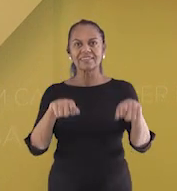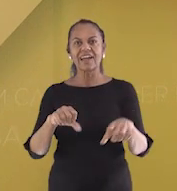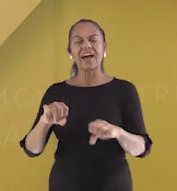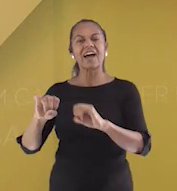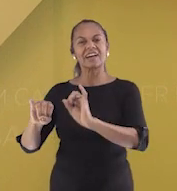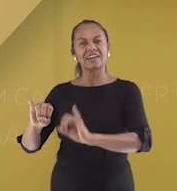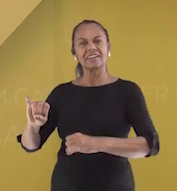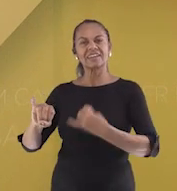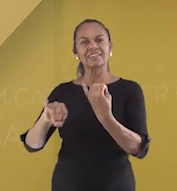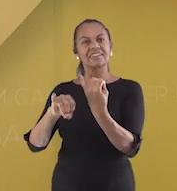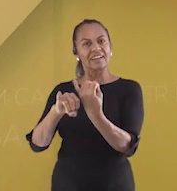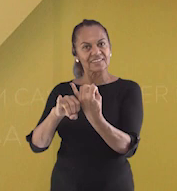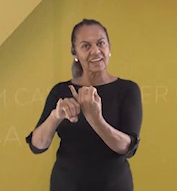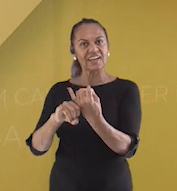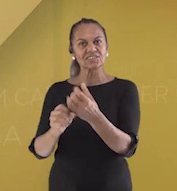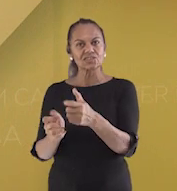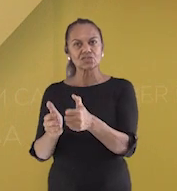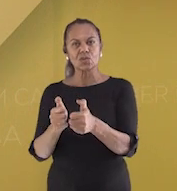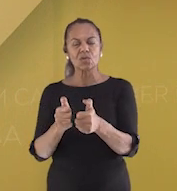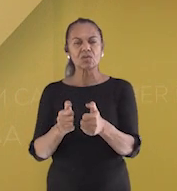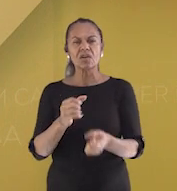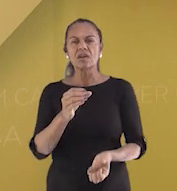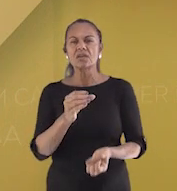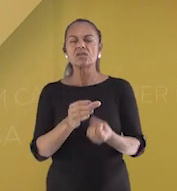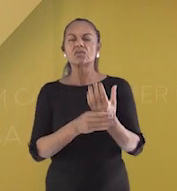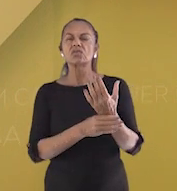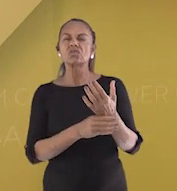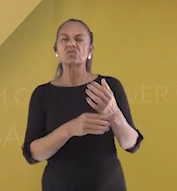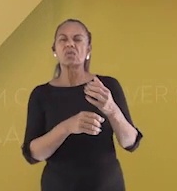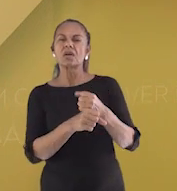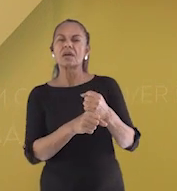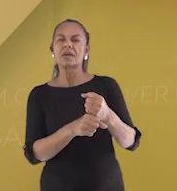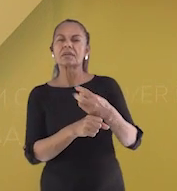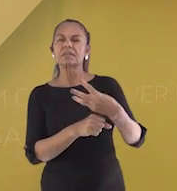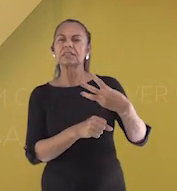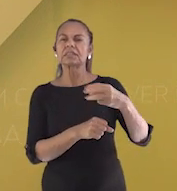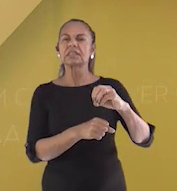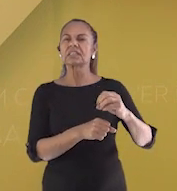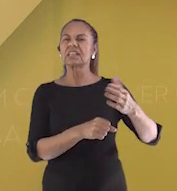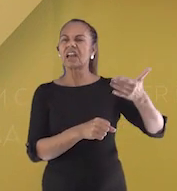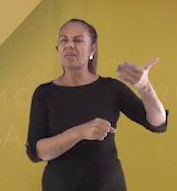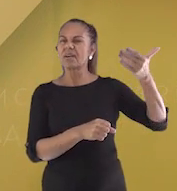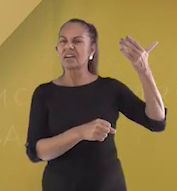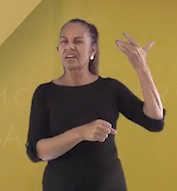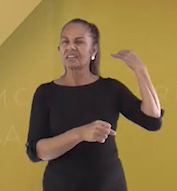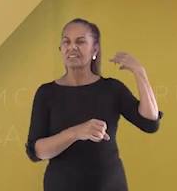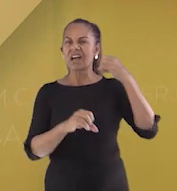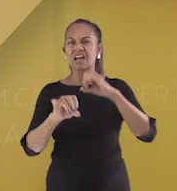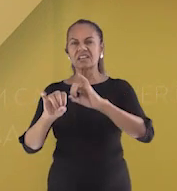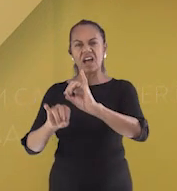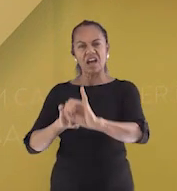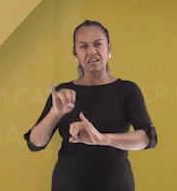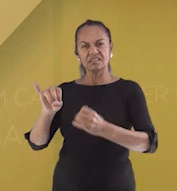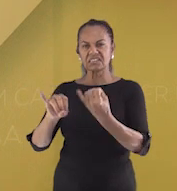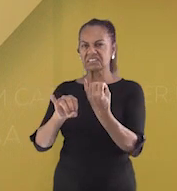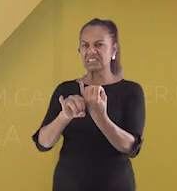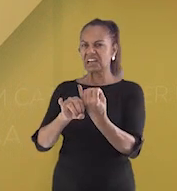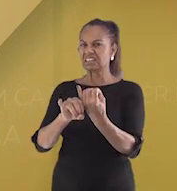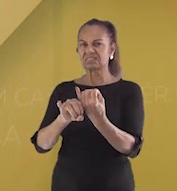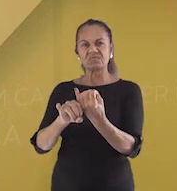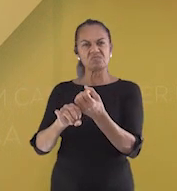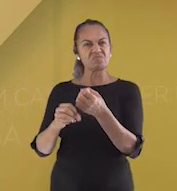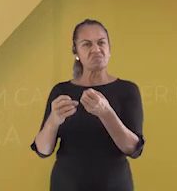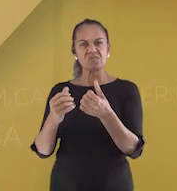O primeiro jogo surgiu há mais ou menos 30 anos, quando a internet ainda não era muito boa. Era um jogo de